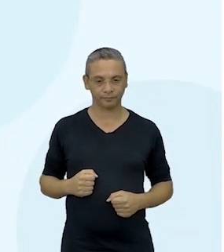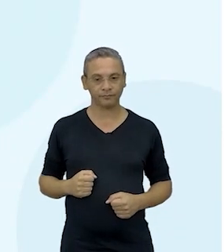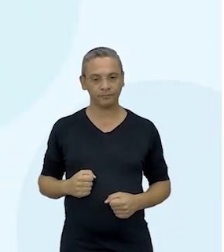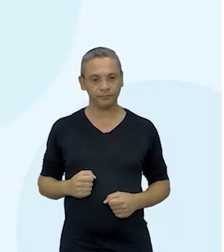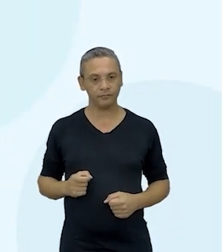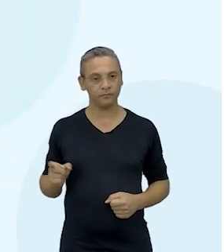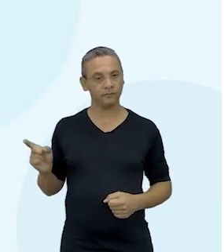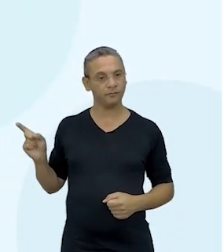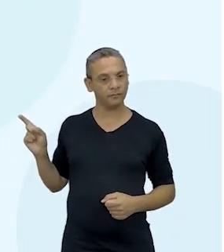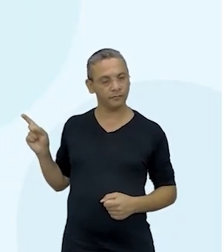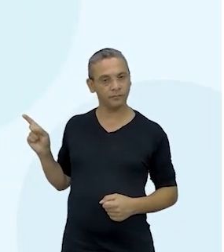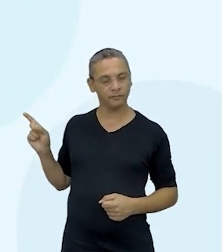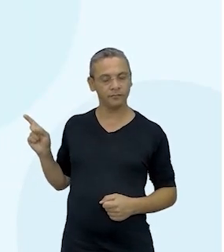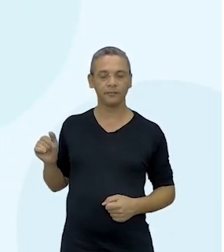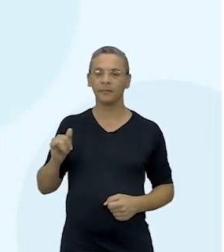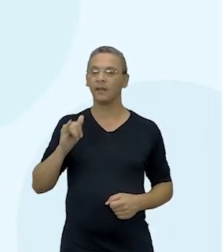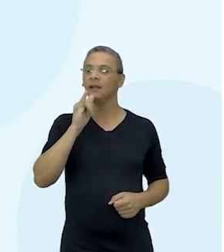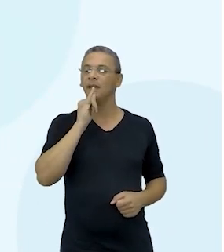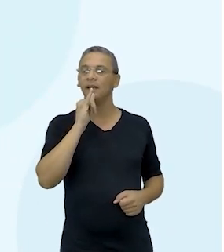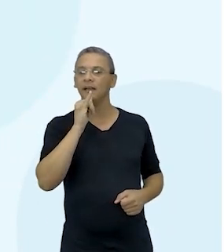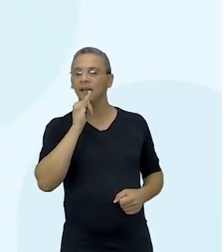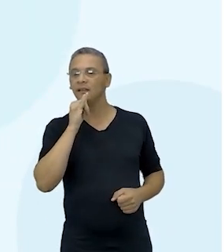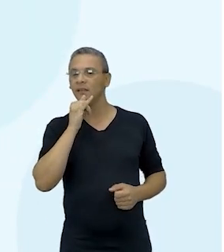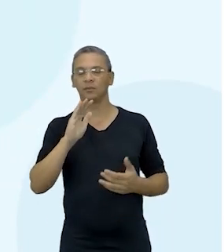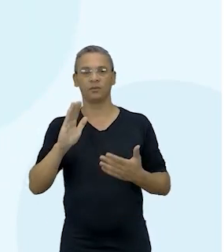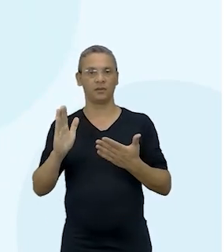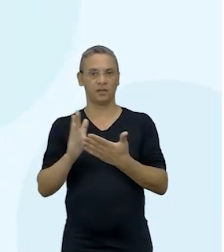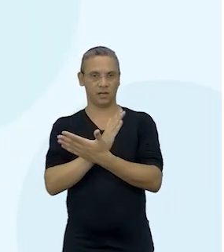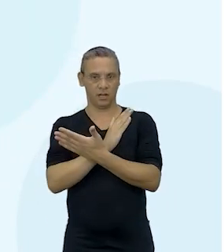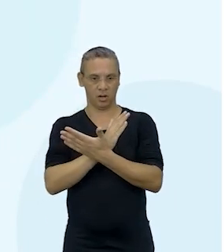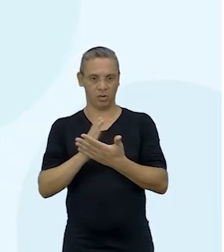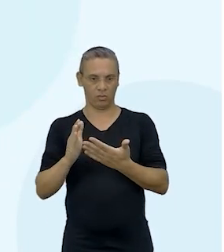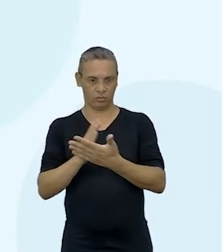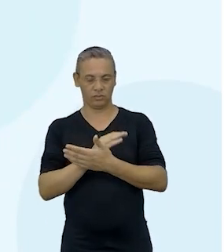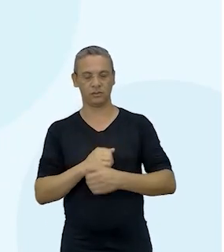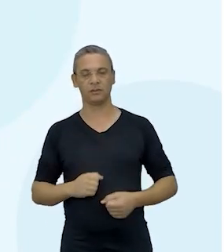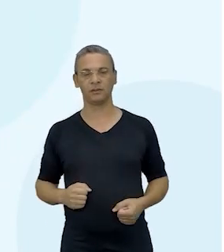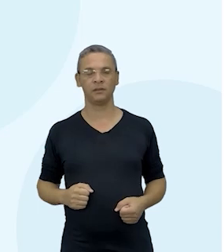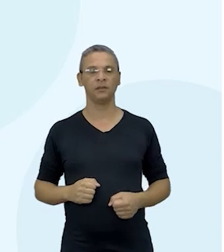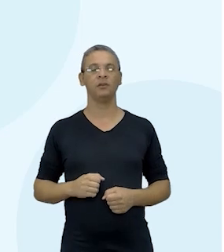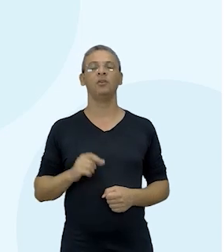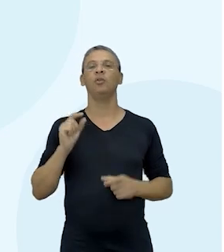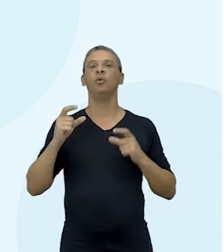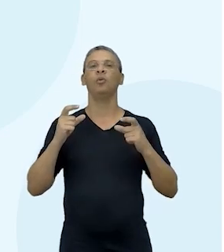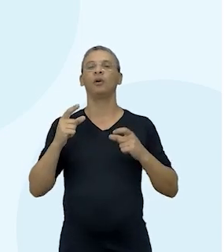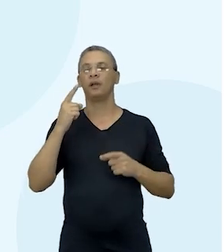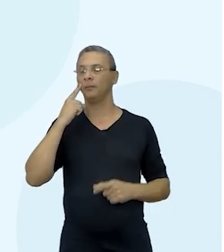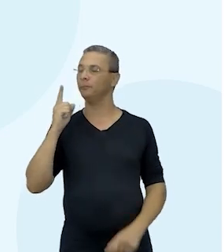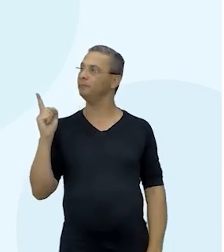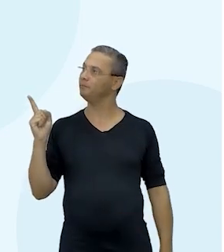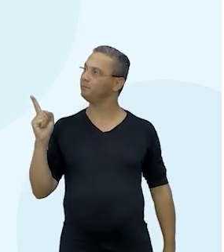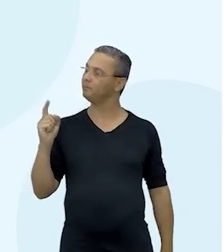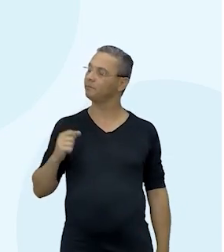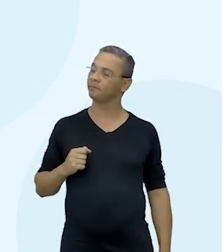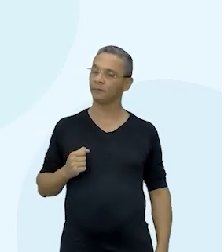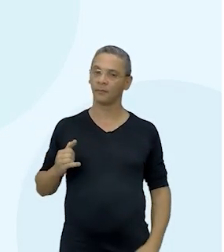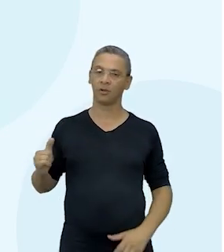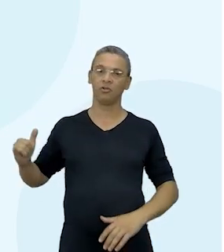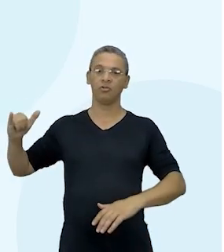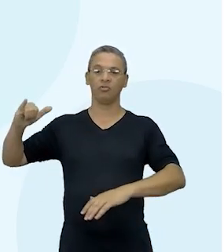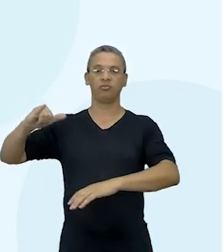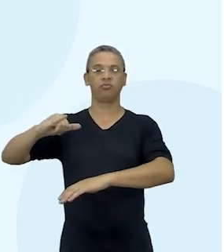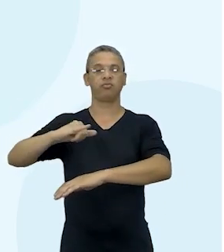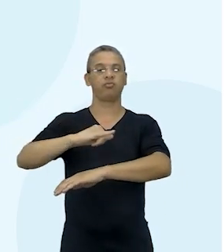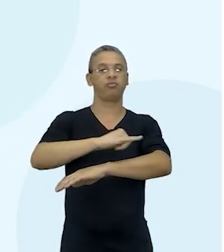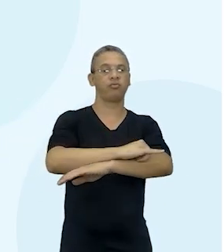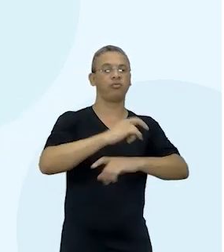sustentável, nós temos alguns exemplos geniais e gigantescos, né? Como é o caso aí do aeroporto de